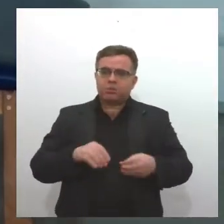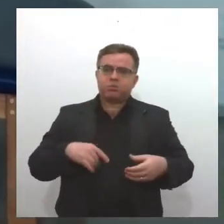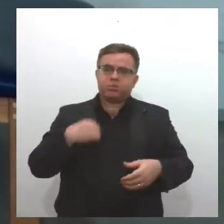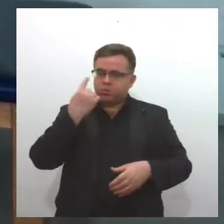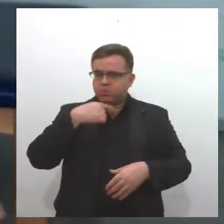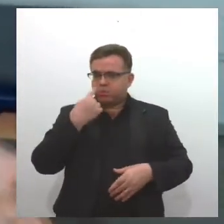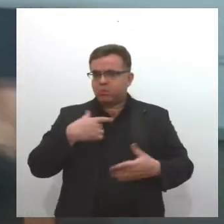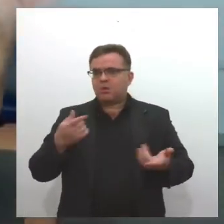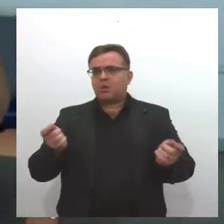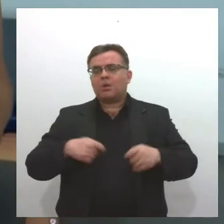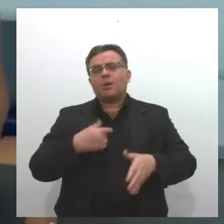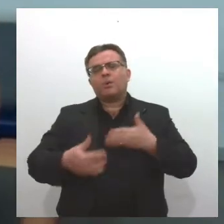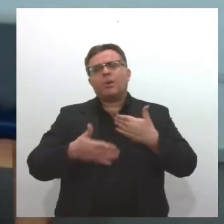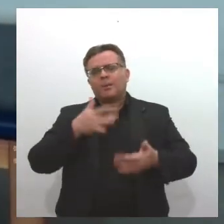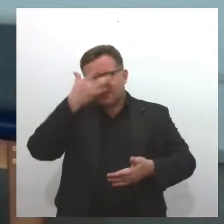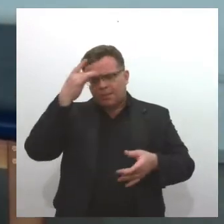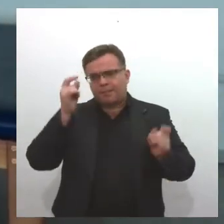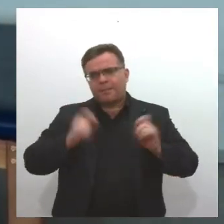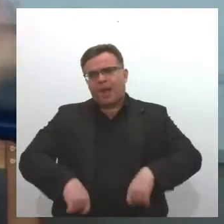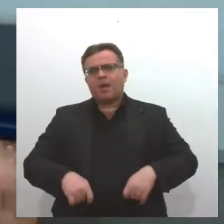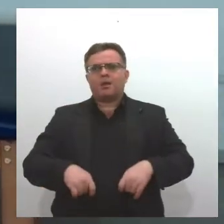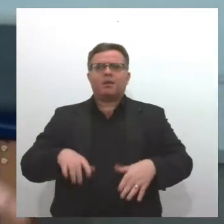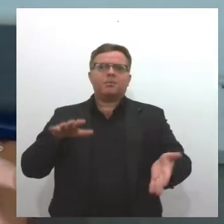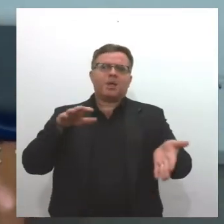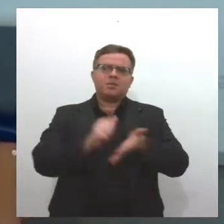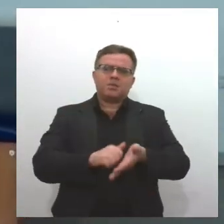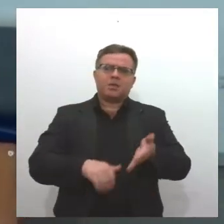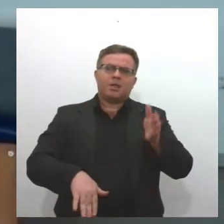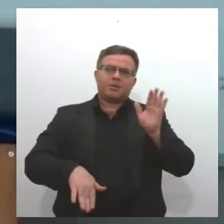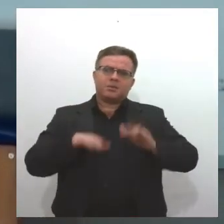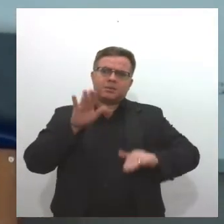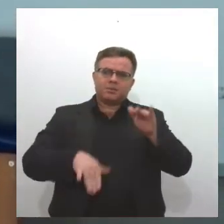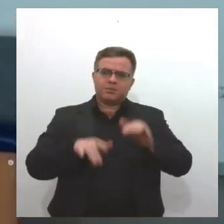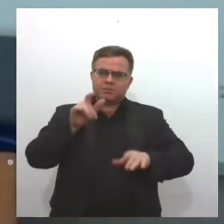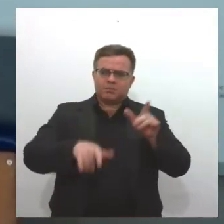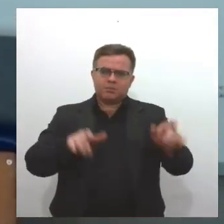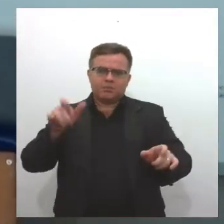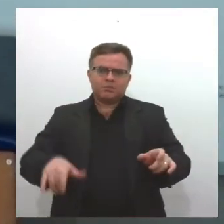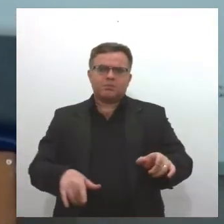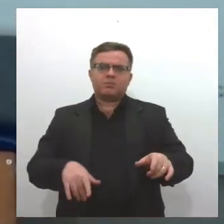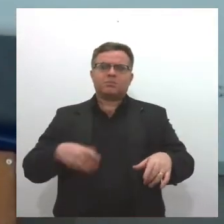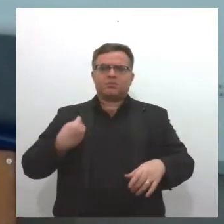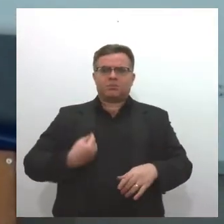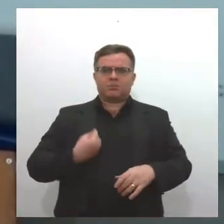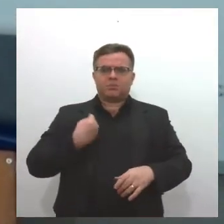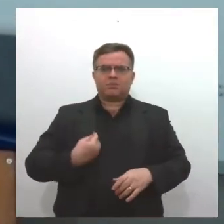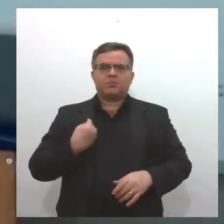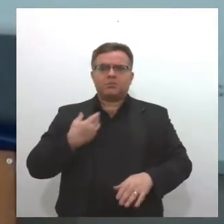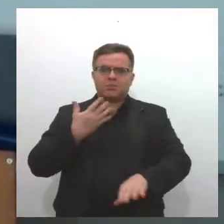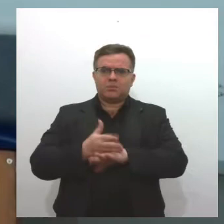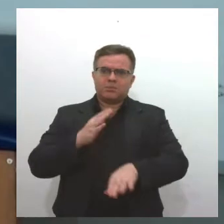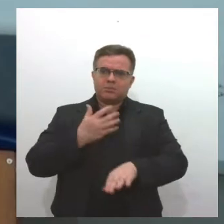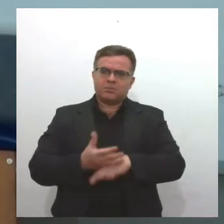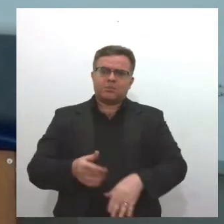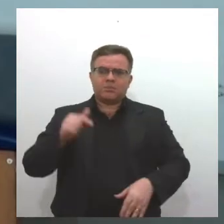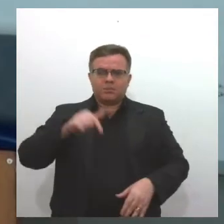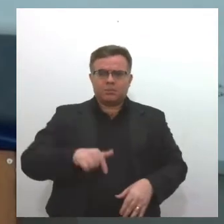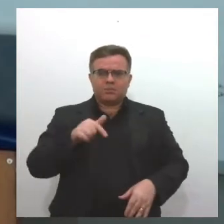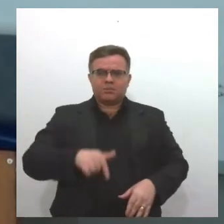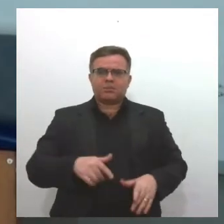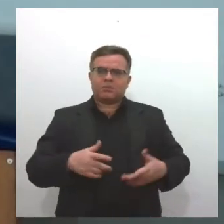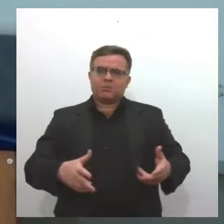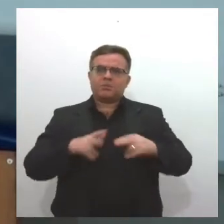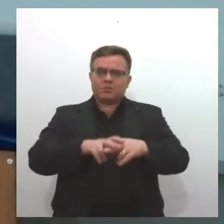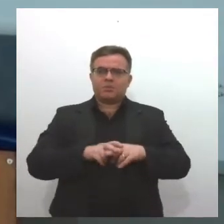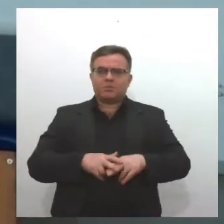pessoa pode participar. E também, a depender da atividade, tem uma participação prática aqui na universidade. Então, são